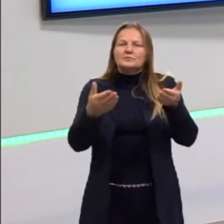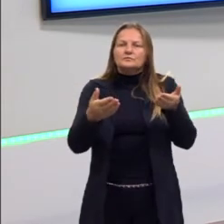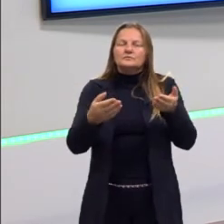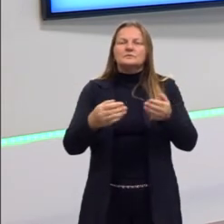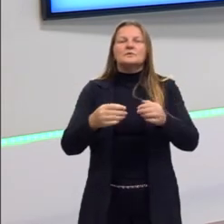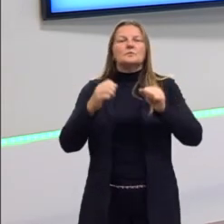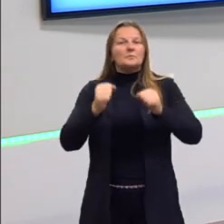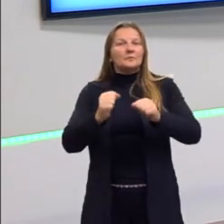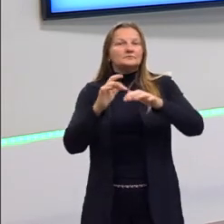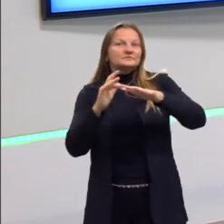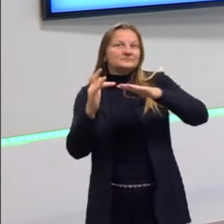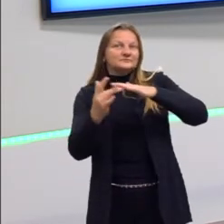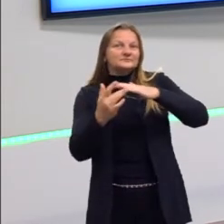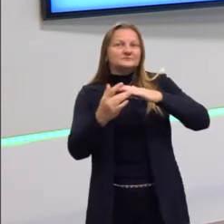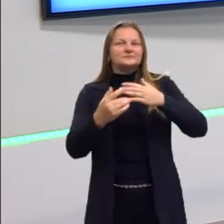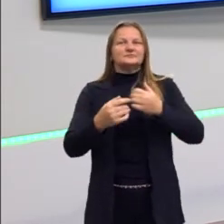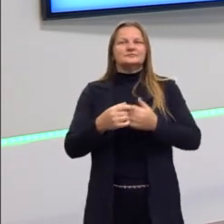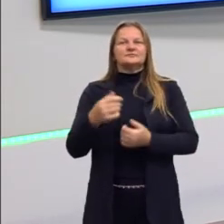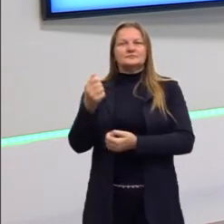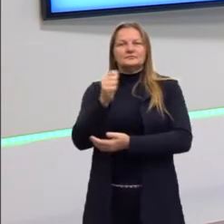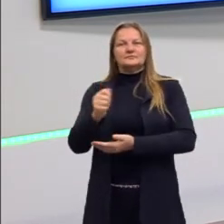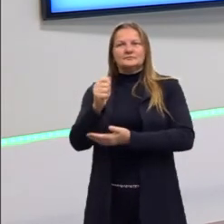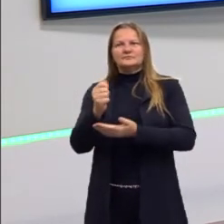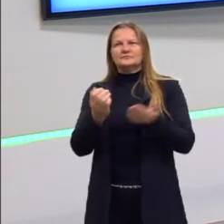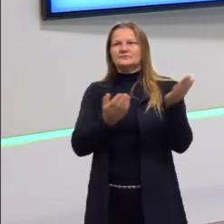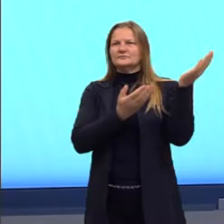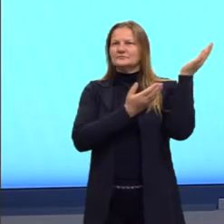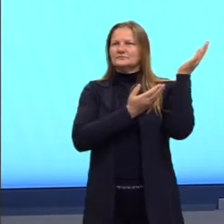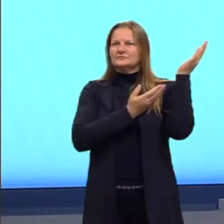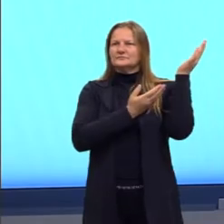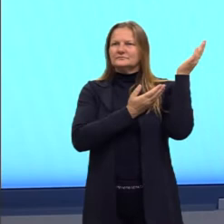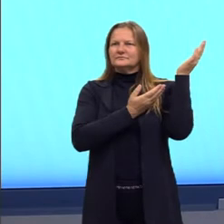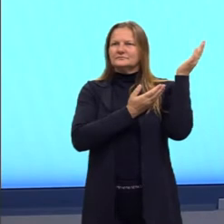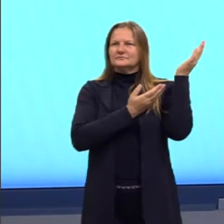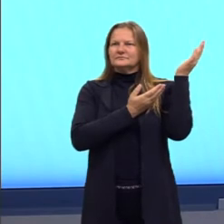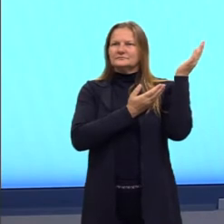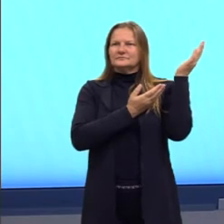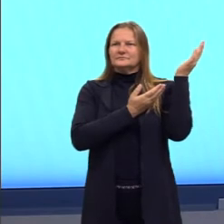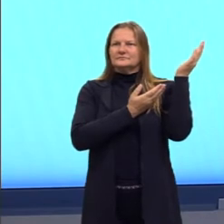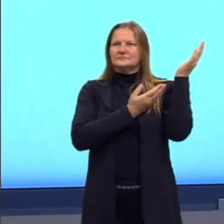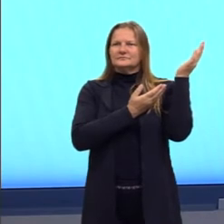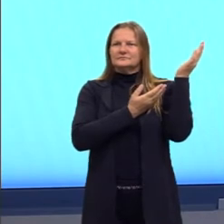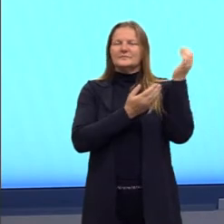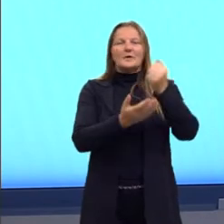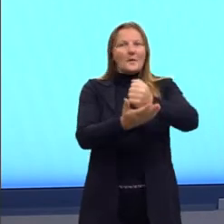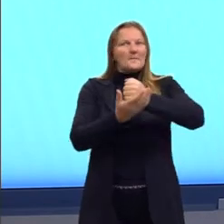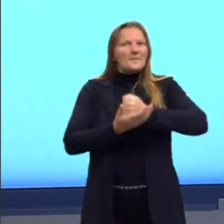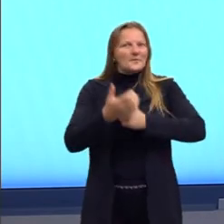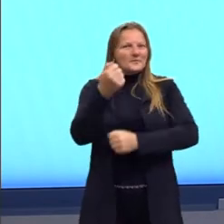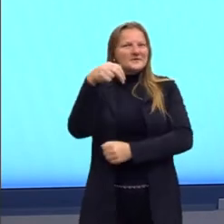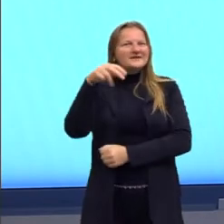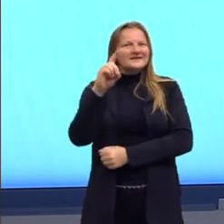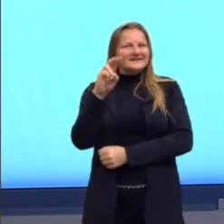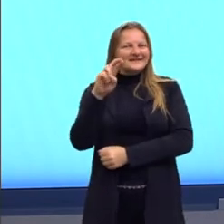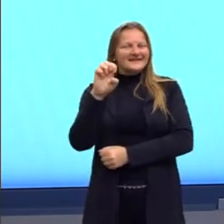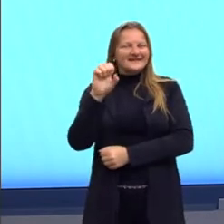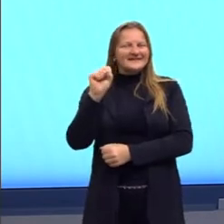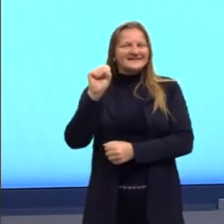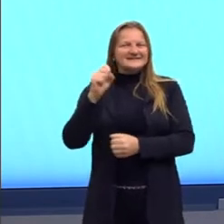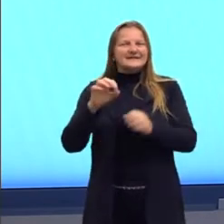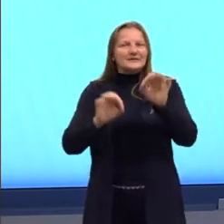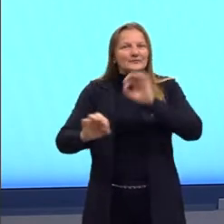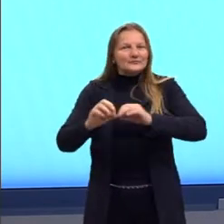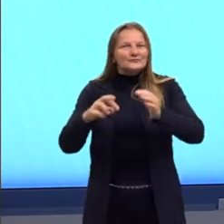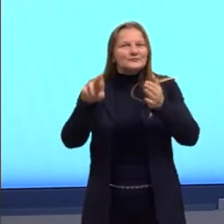nas redes sociais, o arroba prof.lucaslabella, mandar um abraço e agradecer a ajuda da minha curadora, Andressa Domanski, que me ajuda a